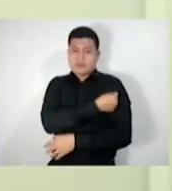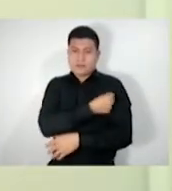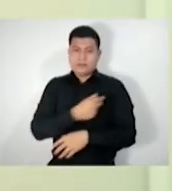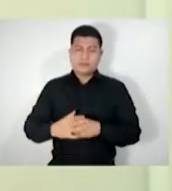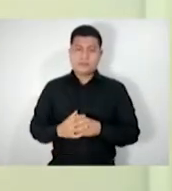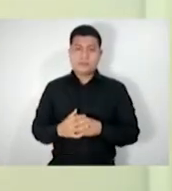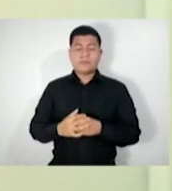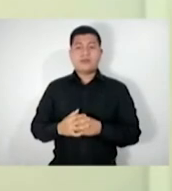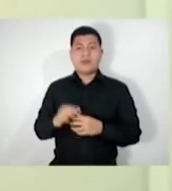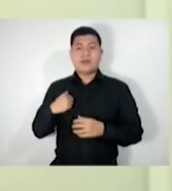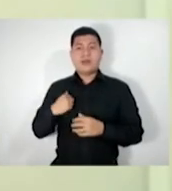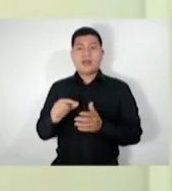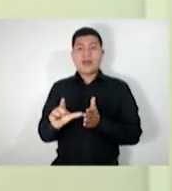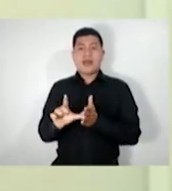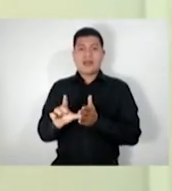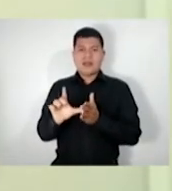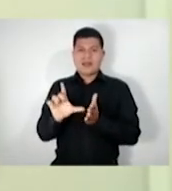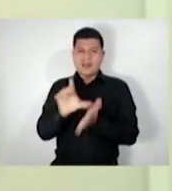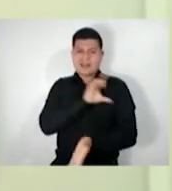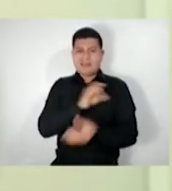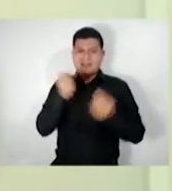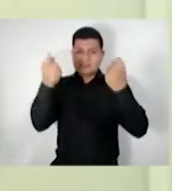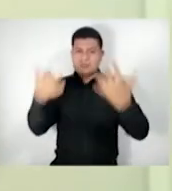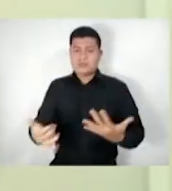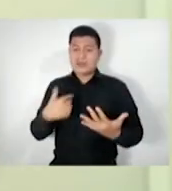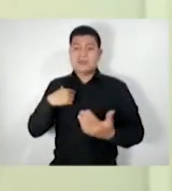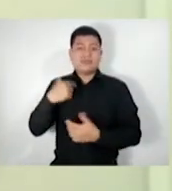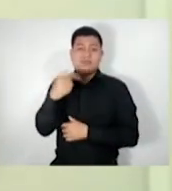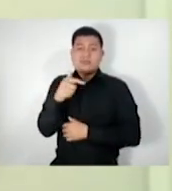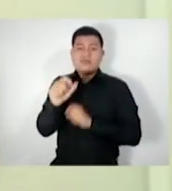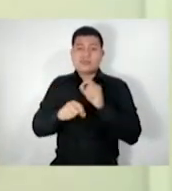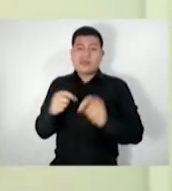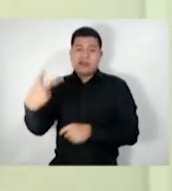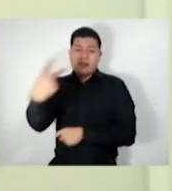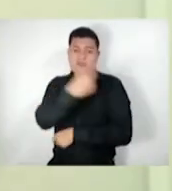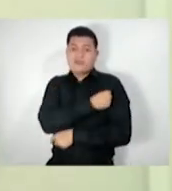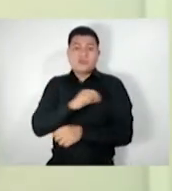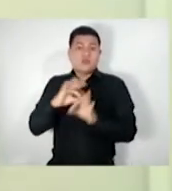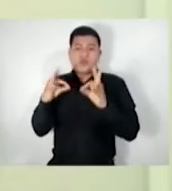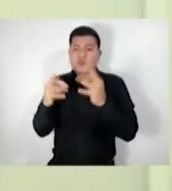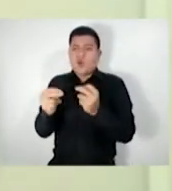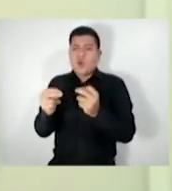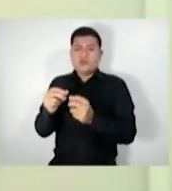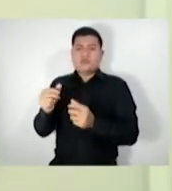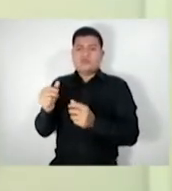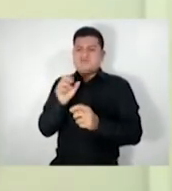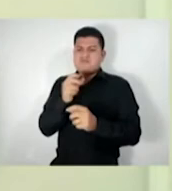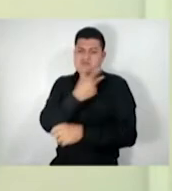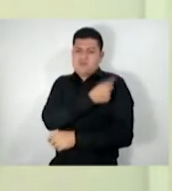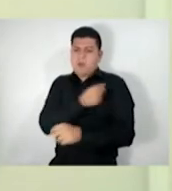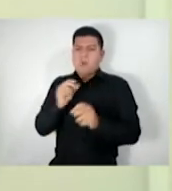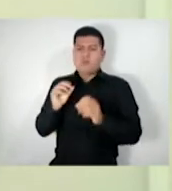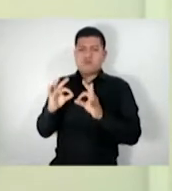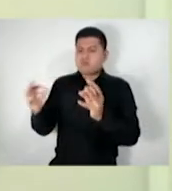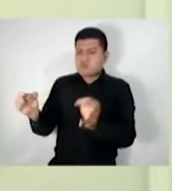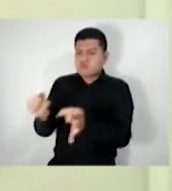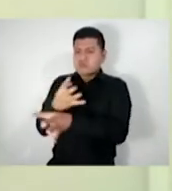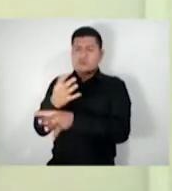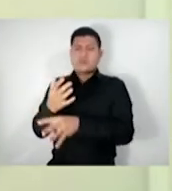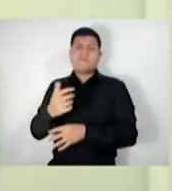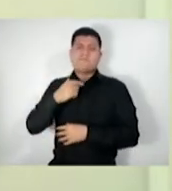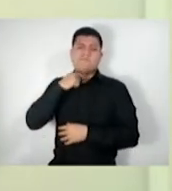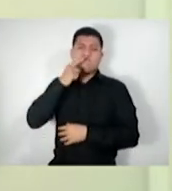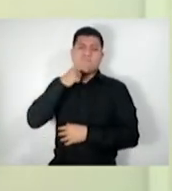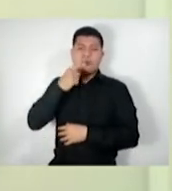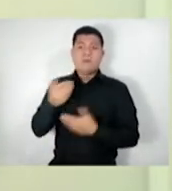não temos doses suficientes para vacinar todos os trabalhadores da educação, mas nós podemos agora, de posse dessas informações,